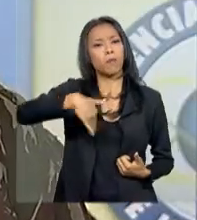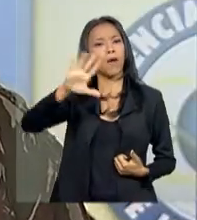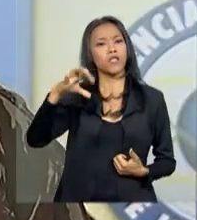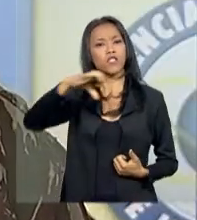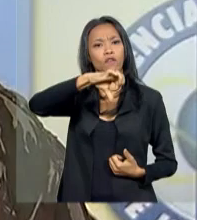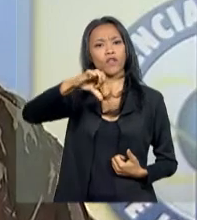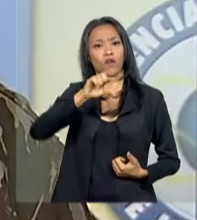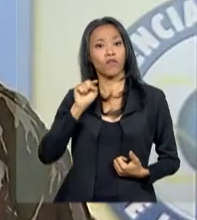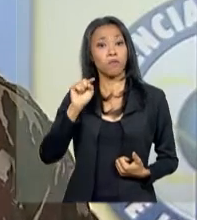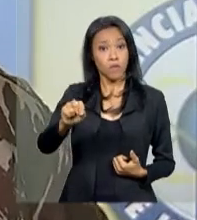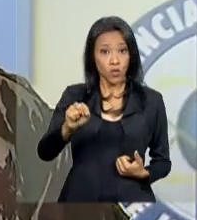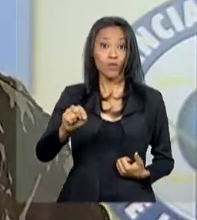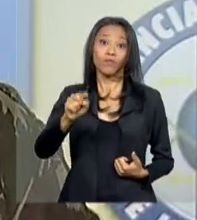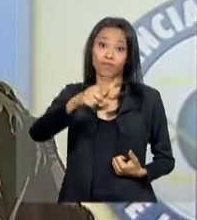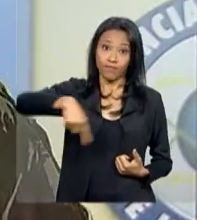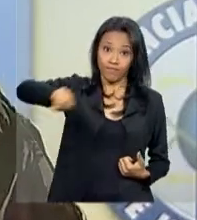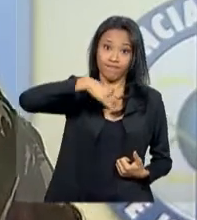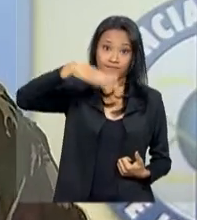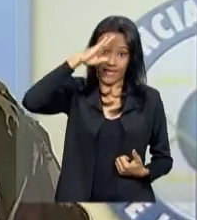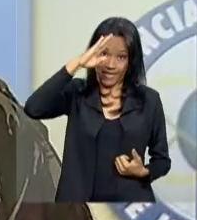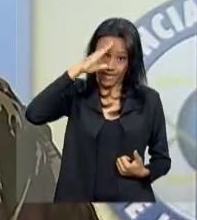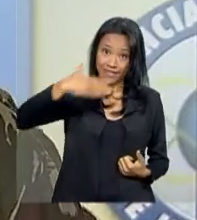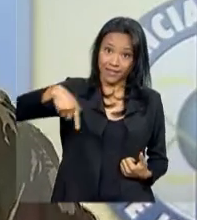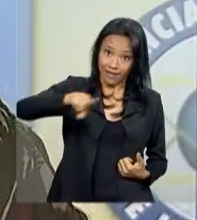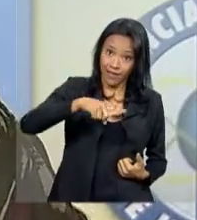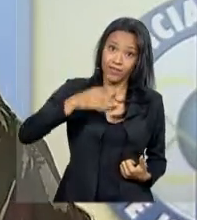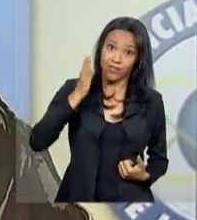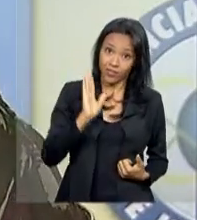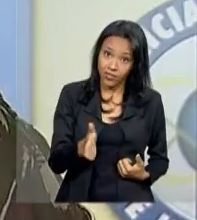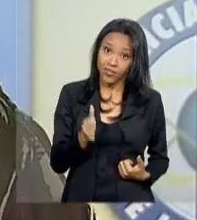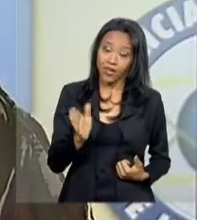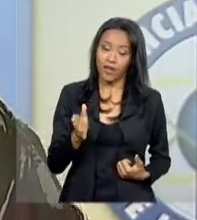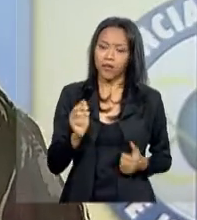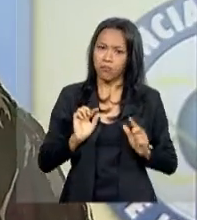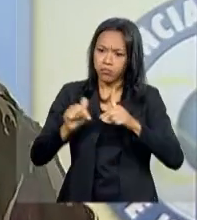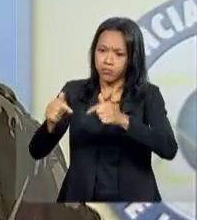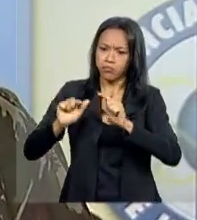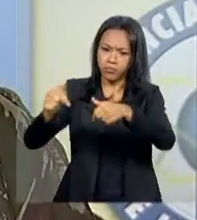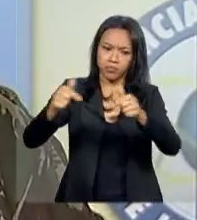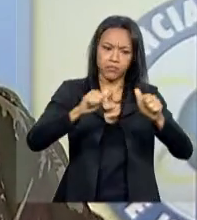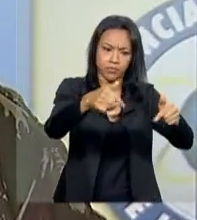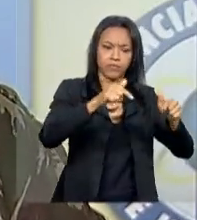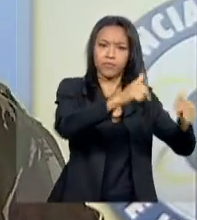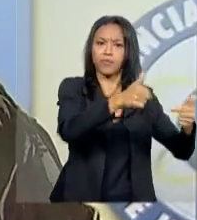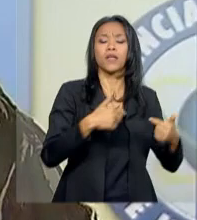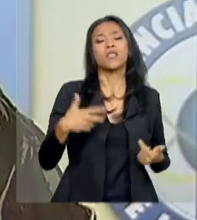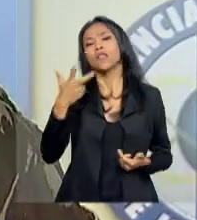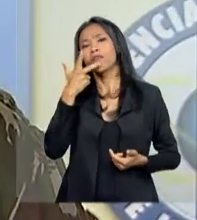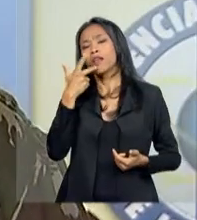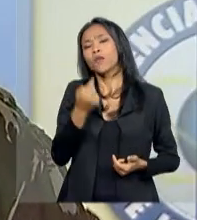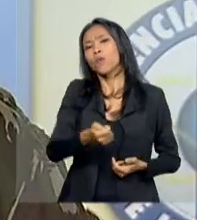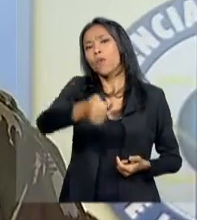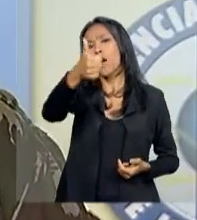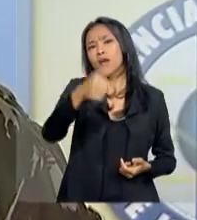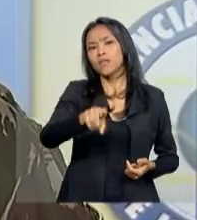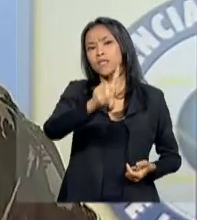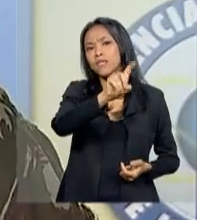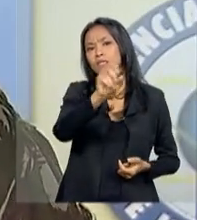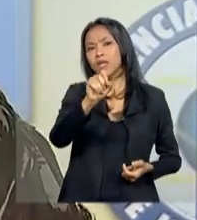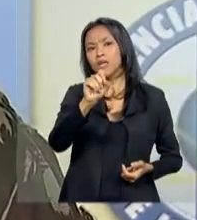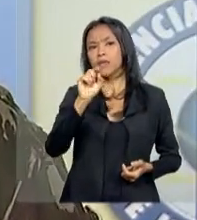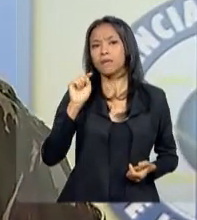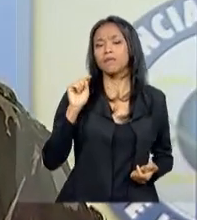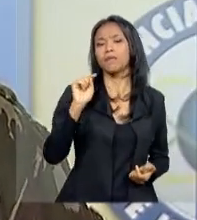militares empregados, ou seja, que se repetiram nessas mais de 100 operações. Nós estamos falando de quase 100 mil